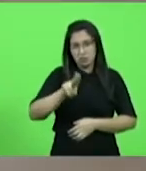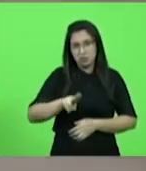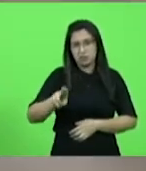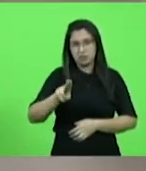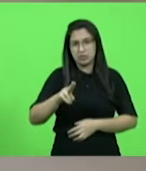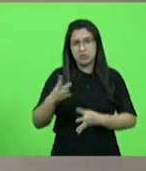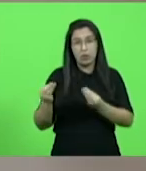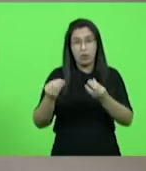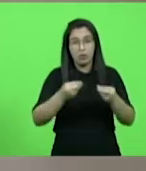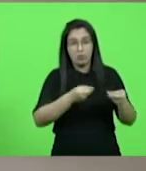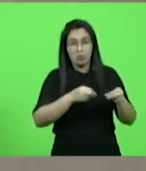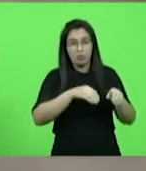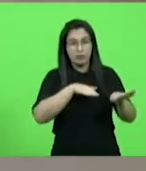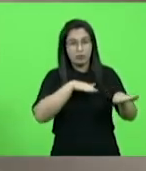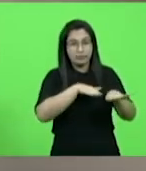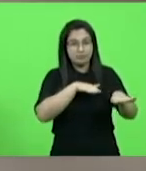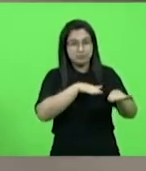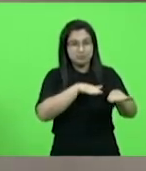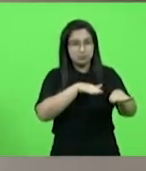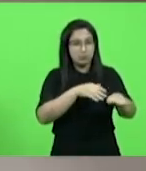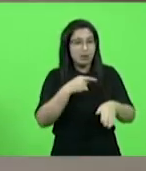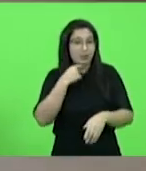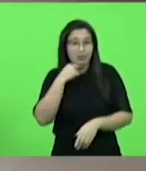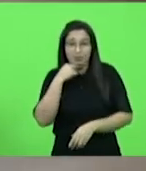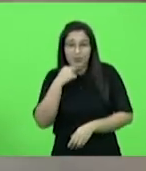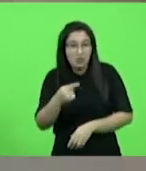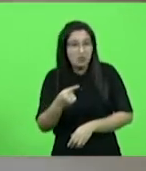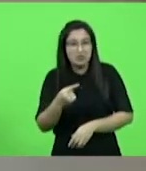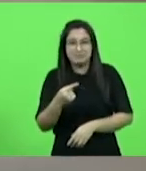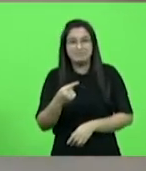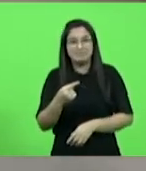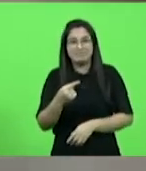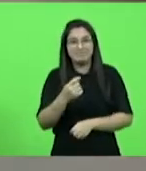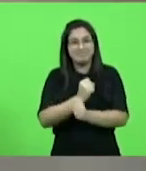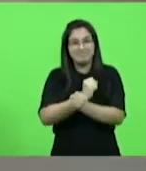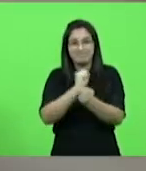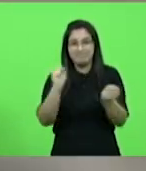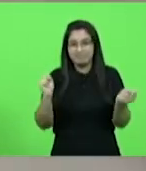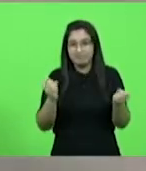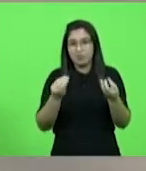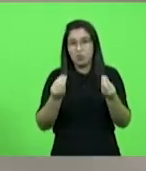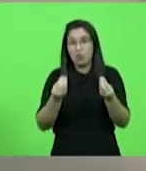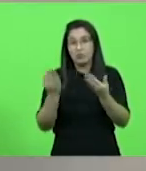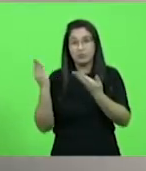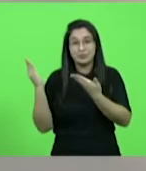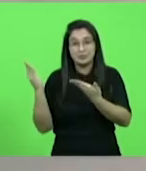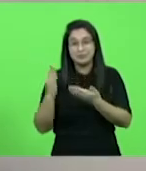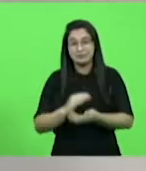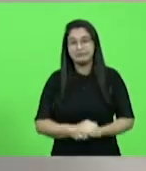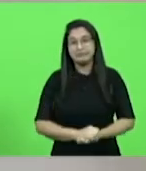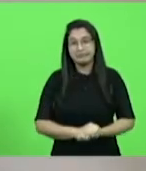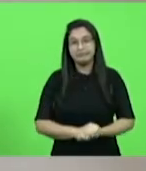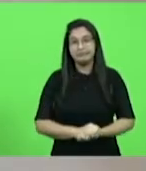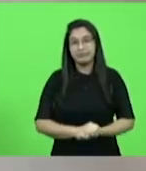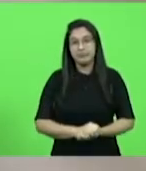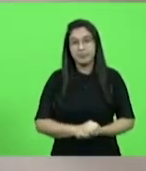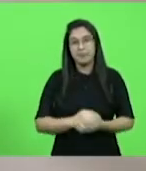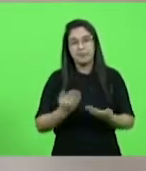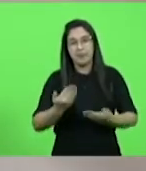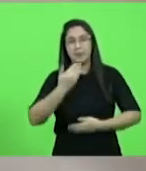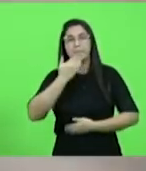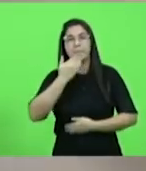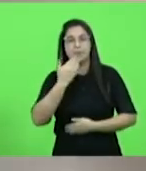condições ruins de outras rodovias federais em Santa Catarina Como as BR-158, 163, 280